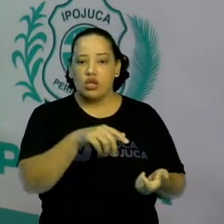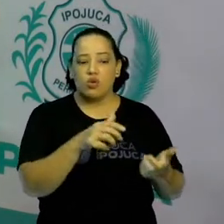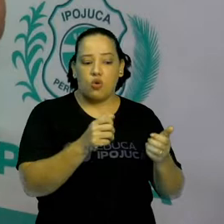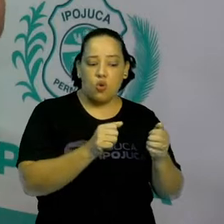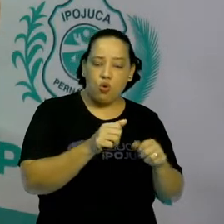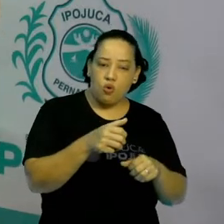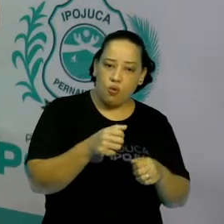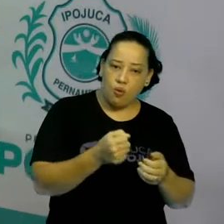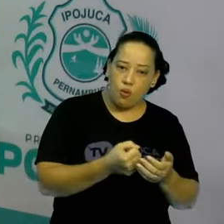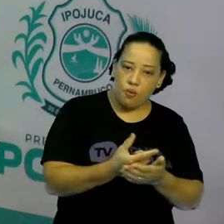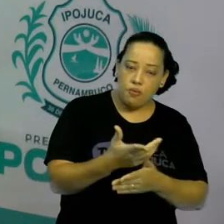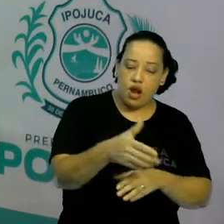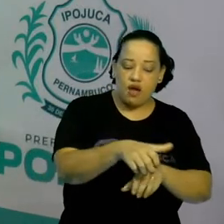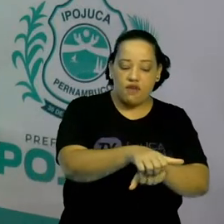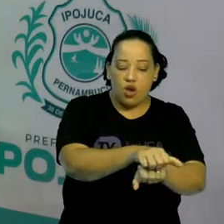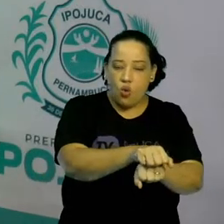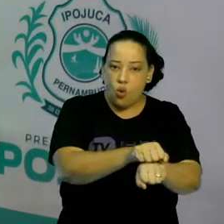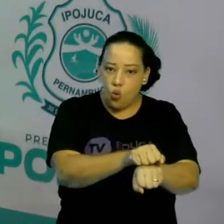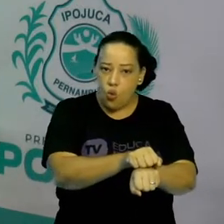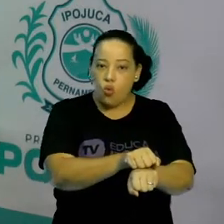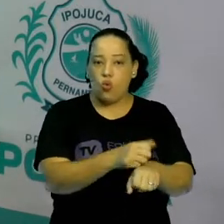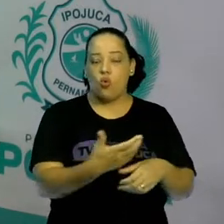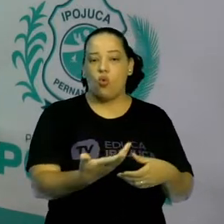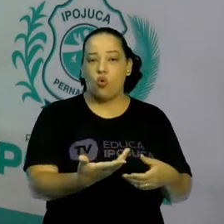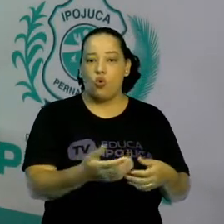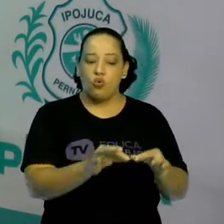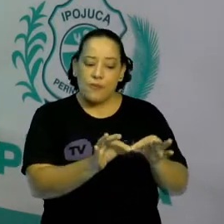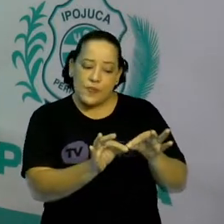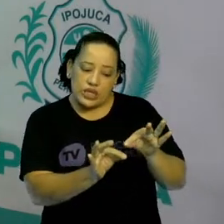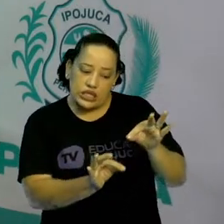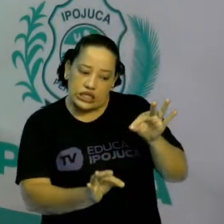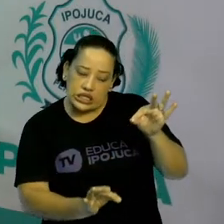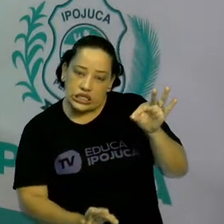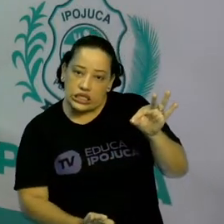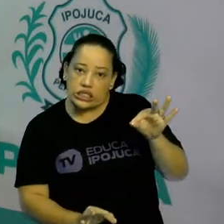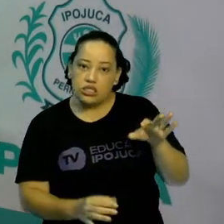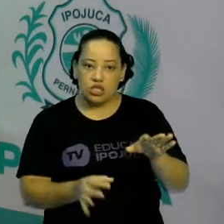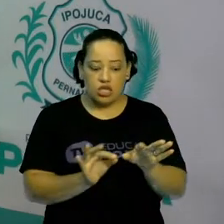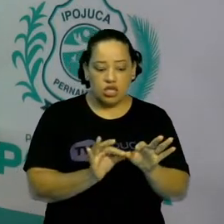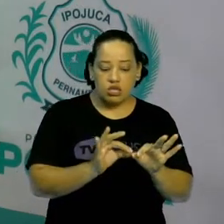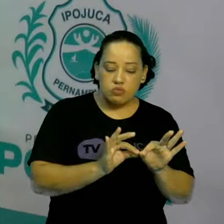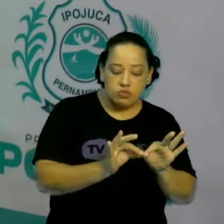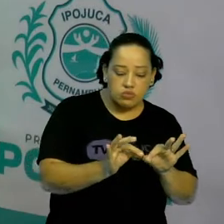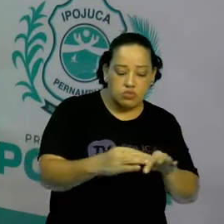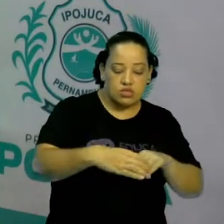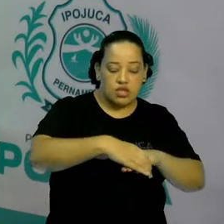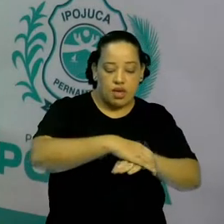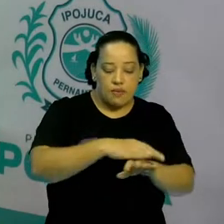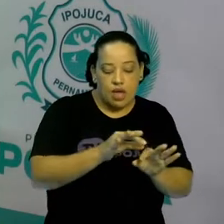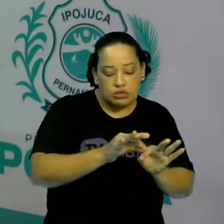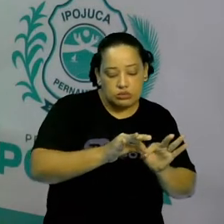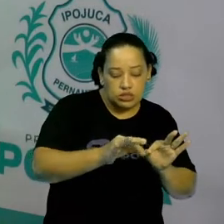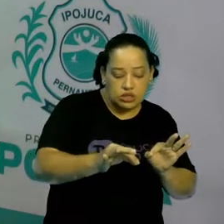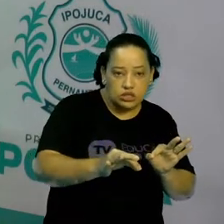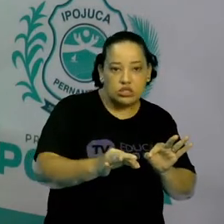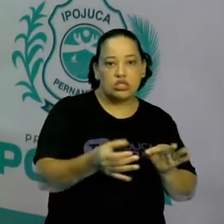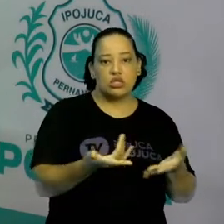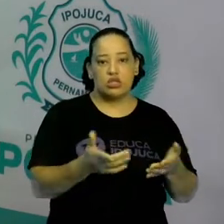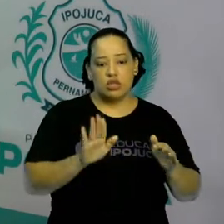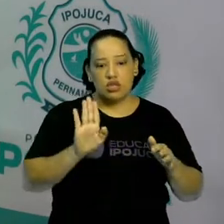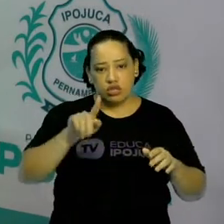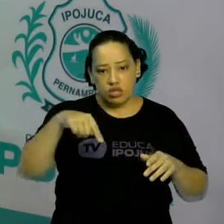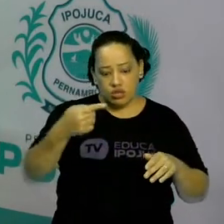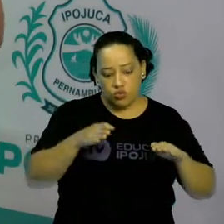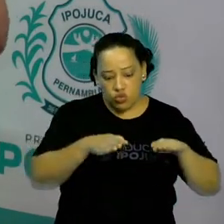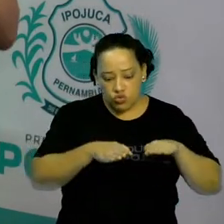couro, era o artesão que media e cortava o couro do sapato, era ele quem costurava aquele sapato